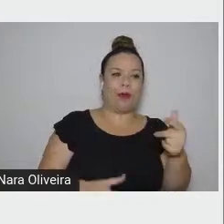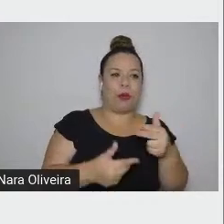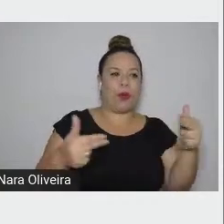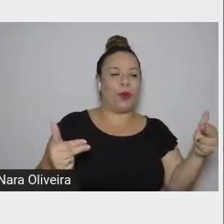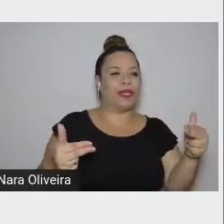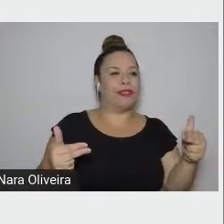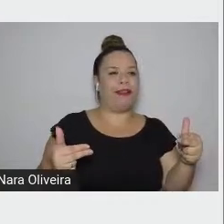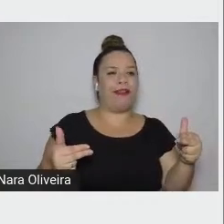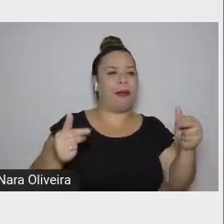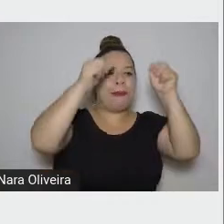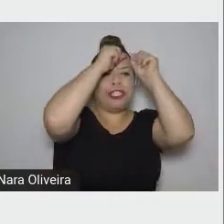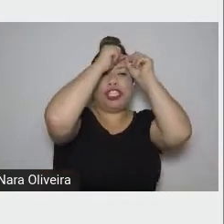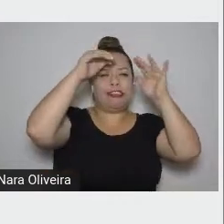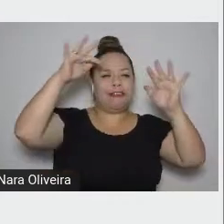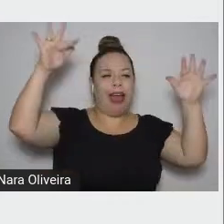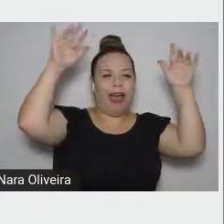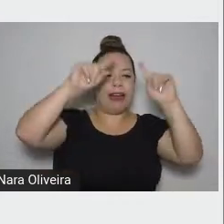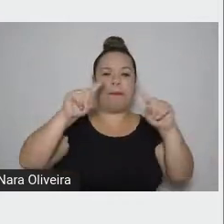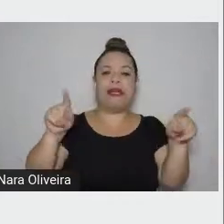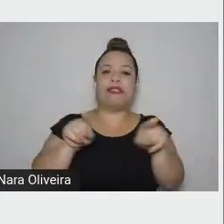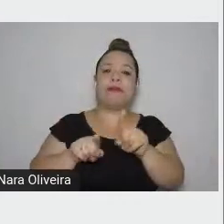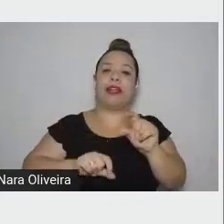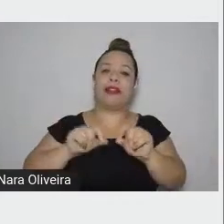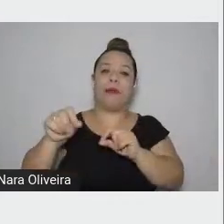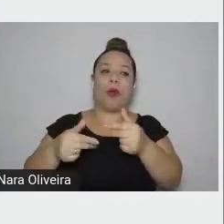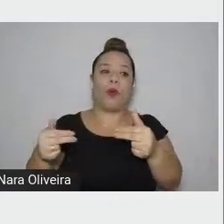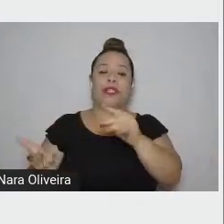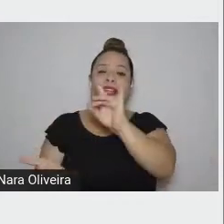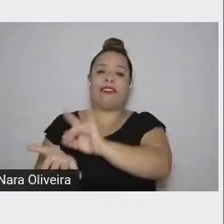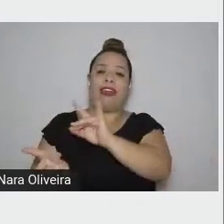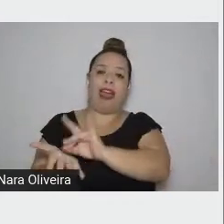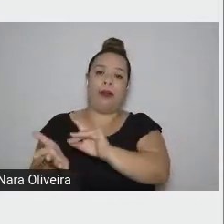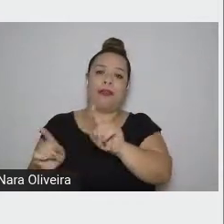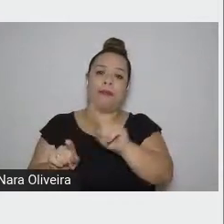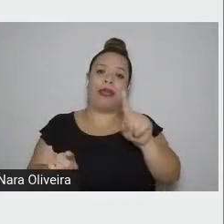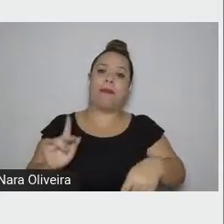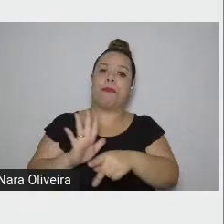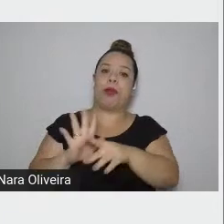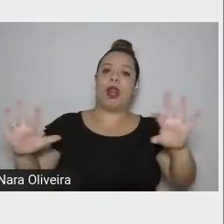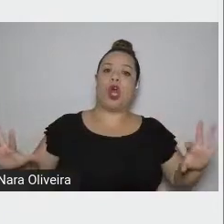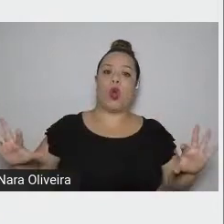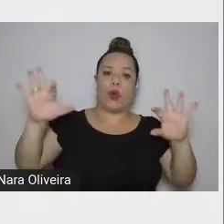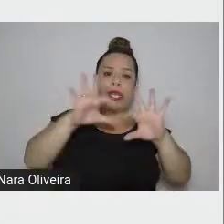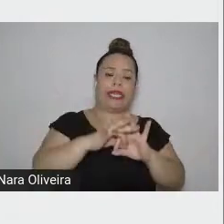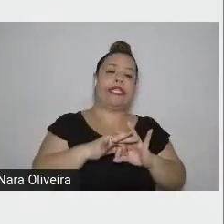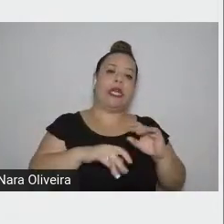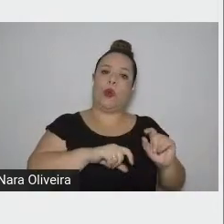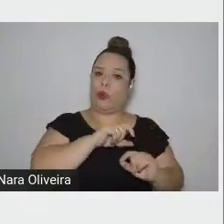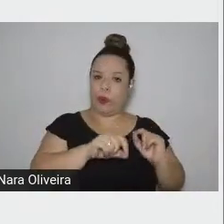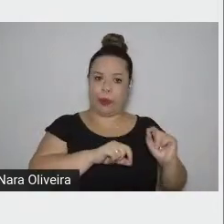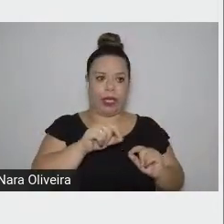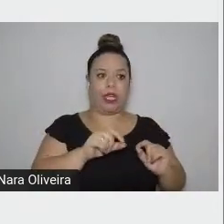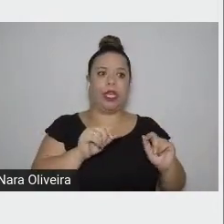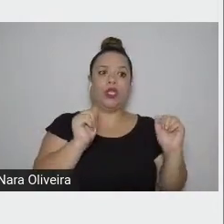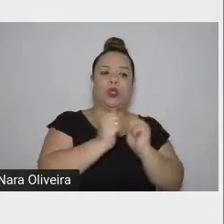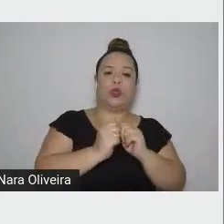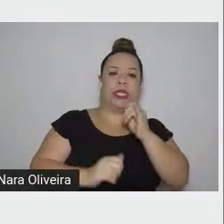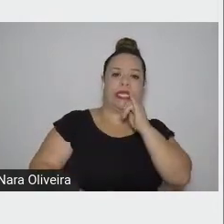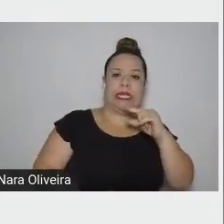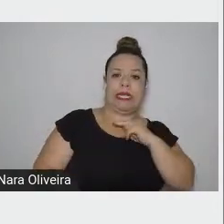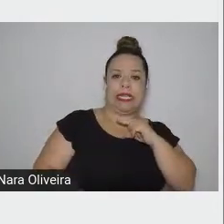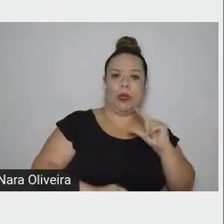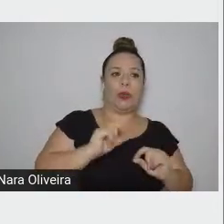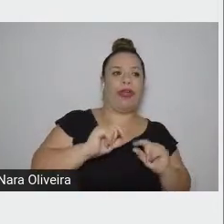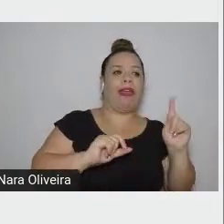resulta de uma engenhosa aliança entre o erudito e o popular,